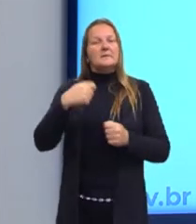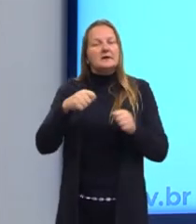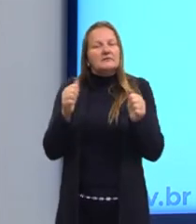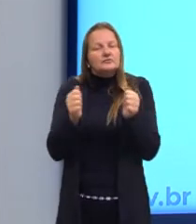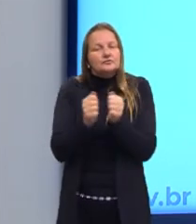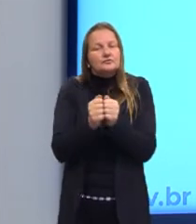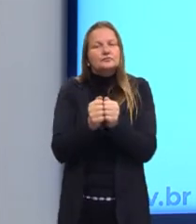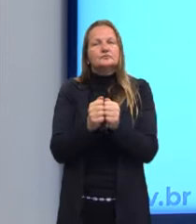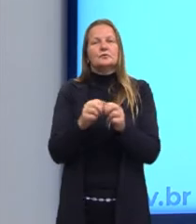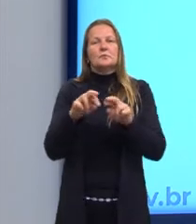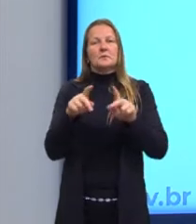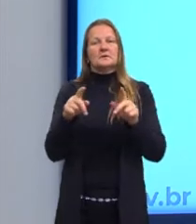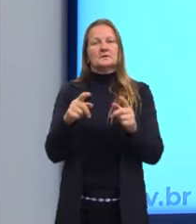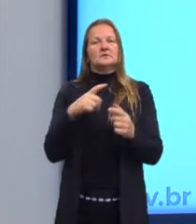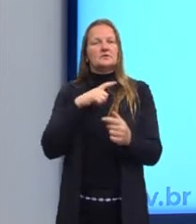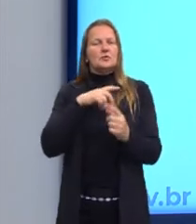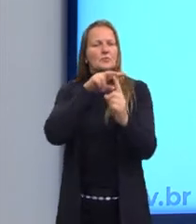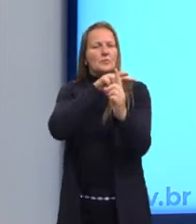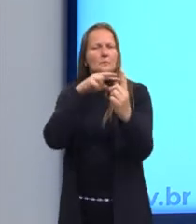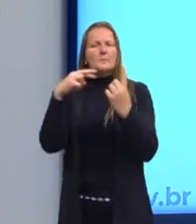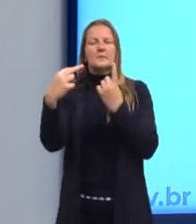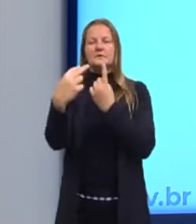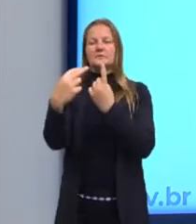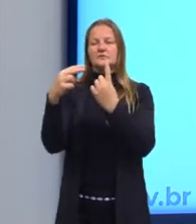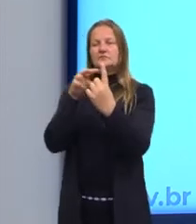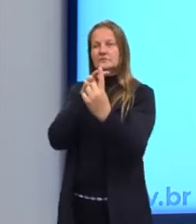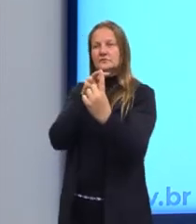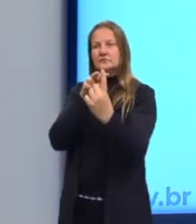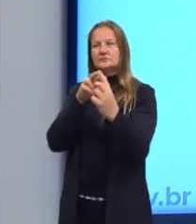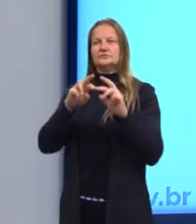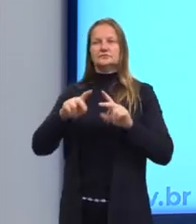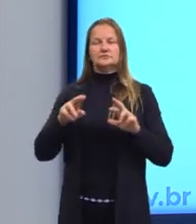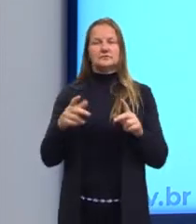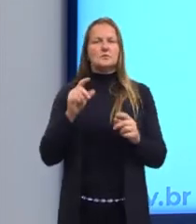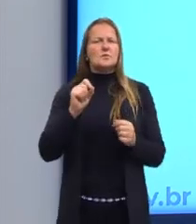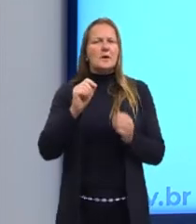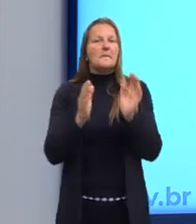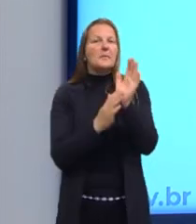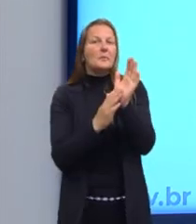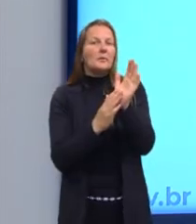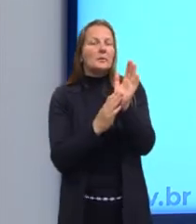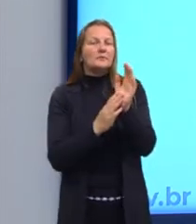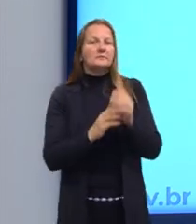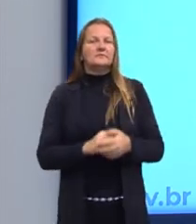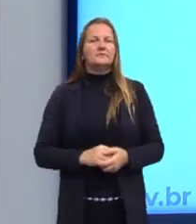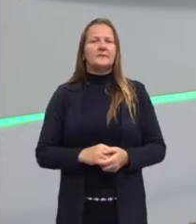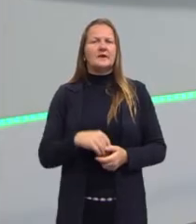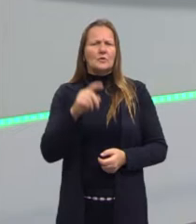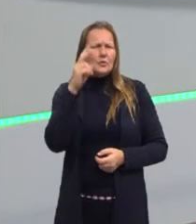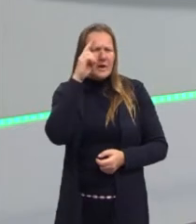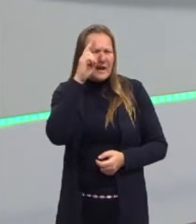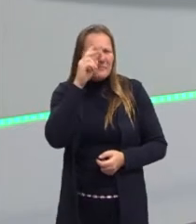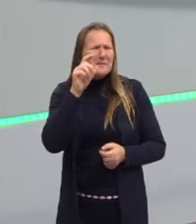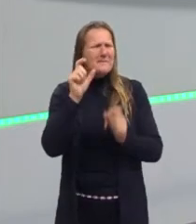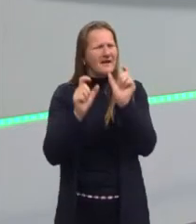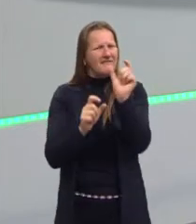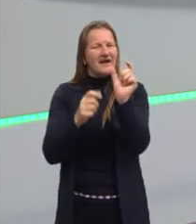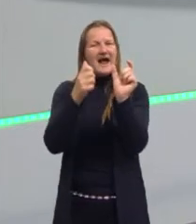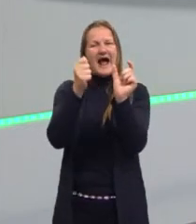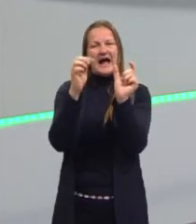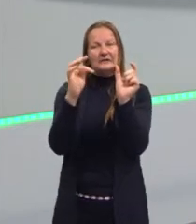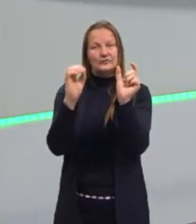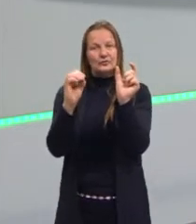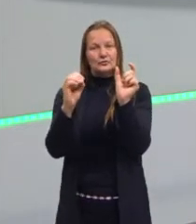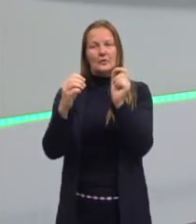problema, mas ele tinha uma outra perspectiva. O que é o Aristóteles vai propor? Vocês lembram do ato e potência do Aristóteles, que nós falamos tanto?